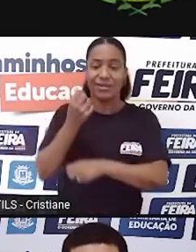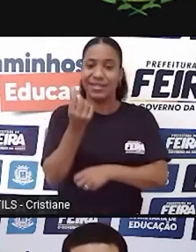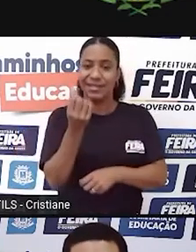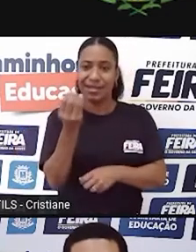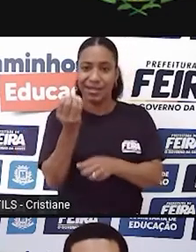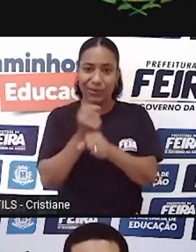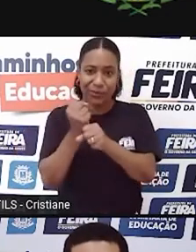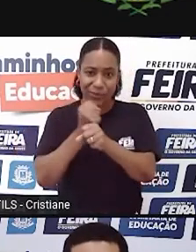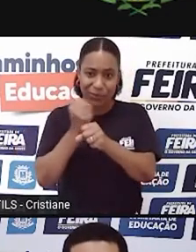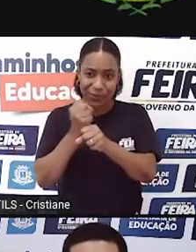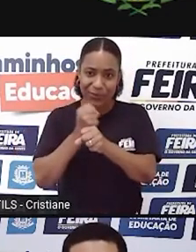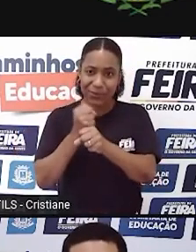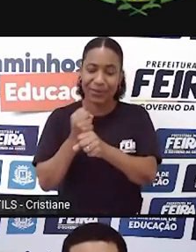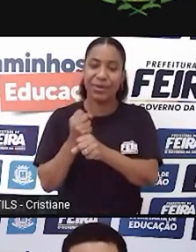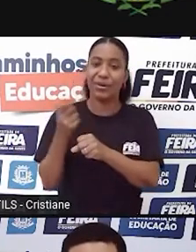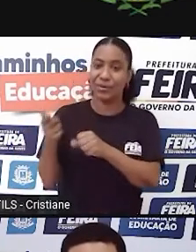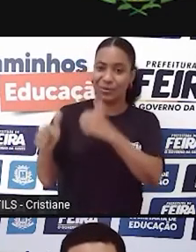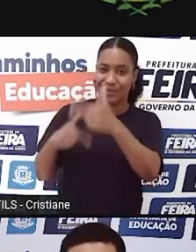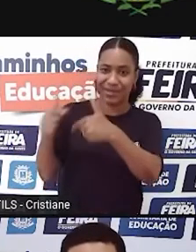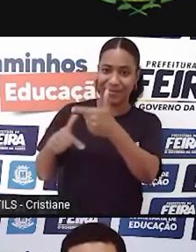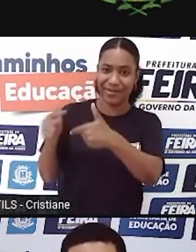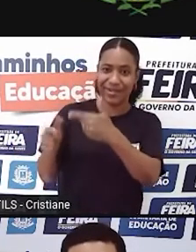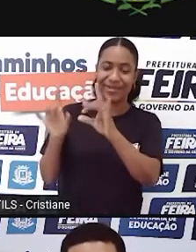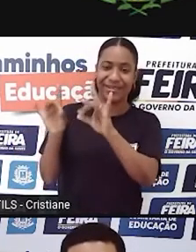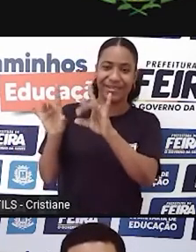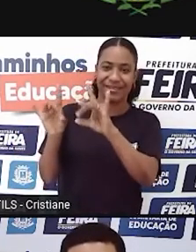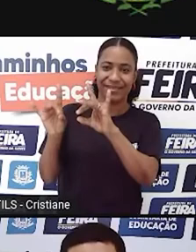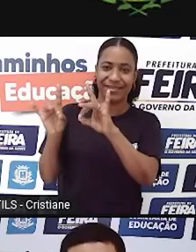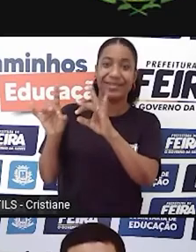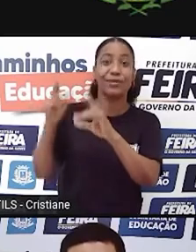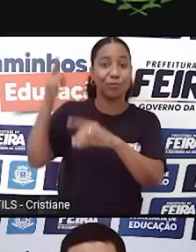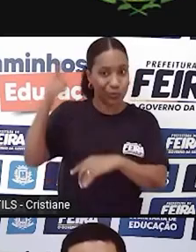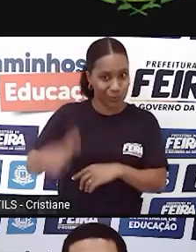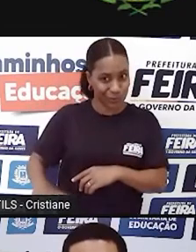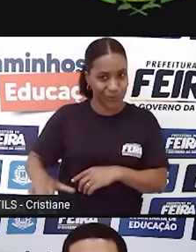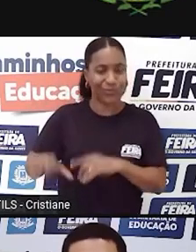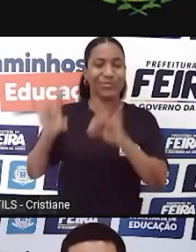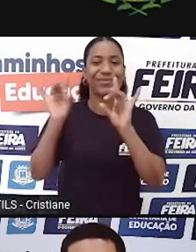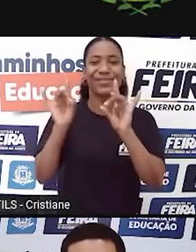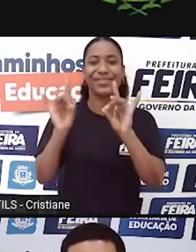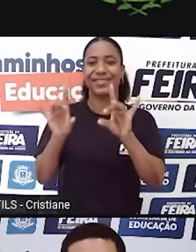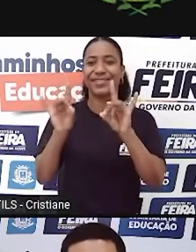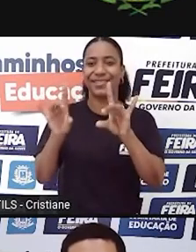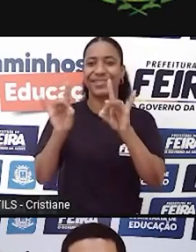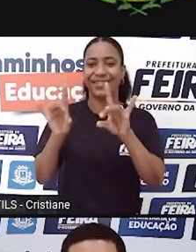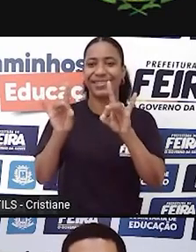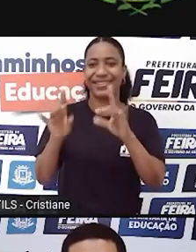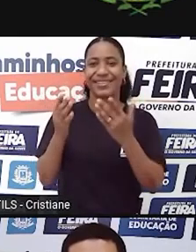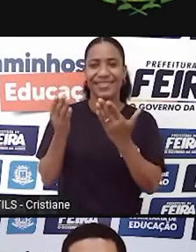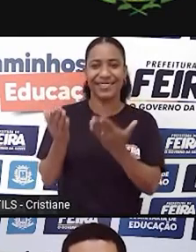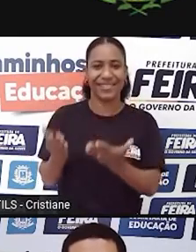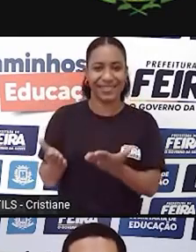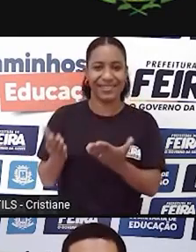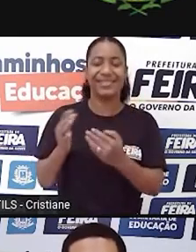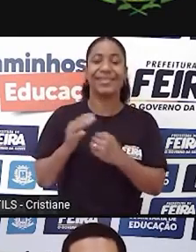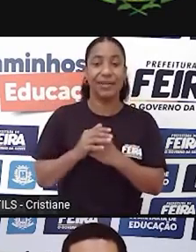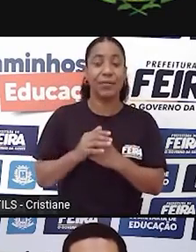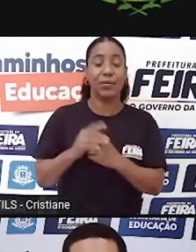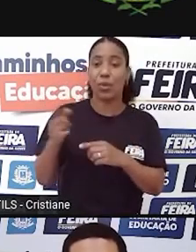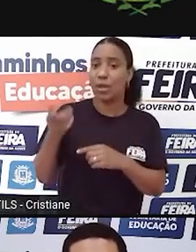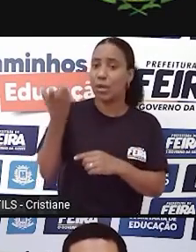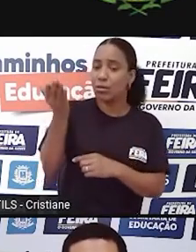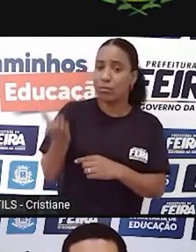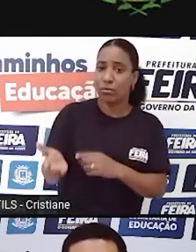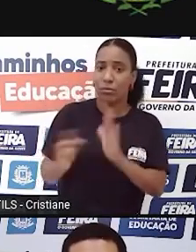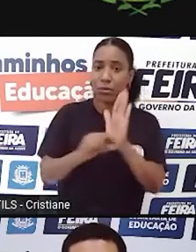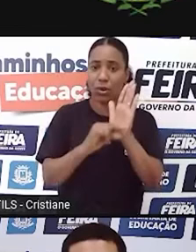E este ano, neste mesmo viés de trazer essas autoras que ficaram por muito tempo invisibilizadas, né? Aí